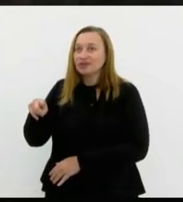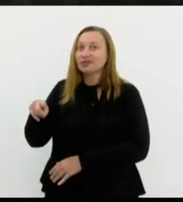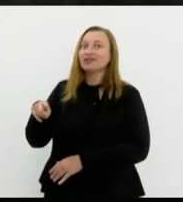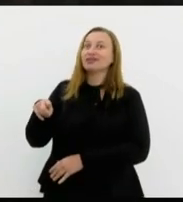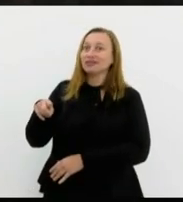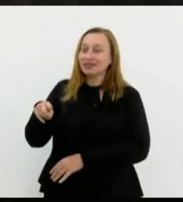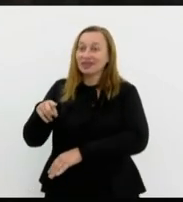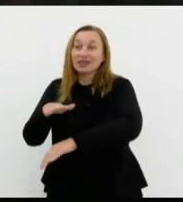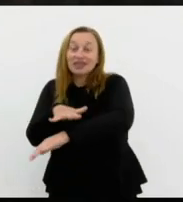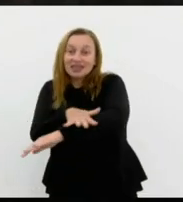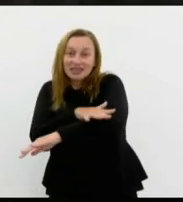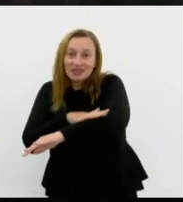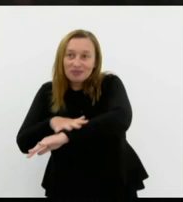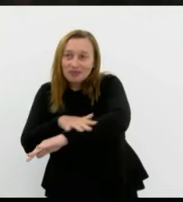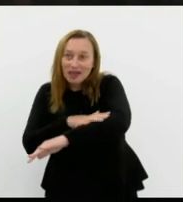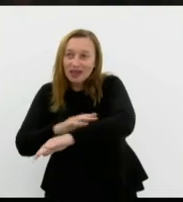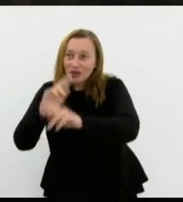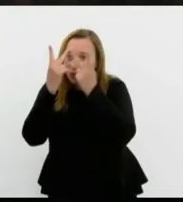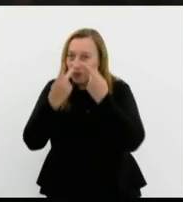milhares de sapatos,